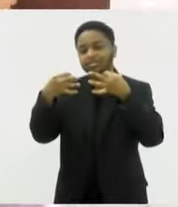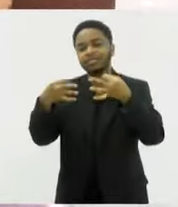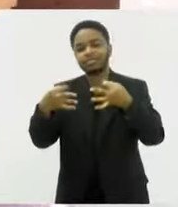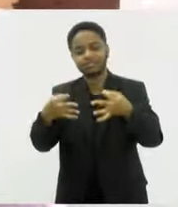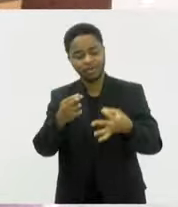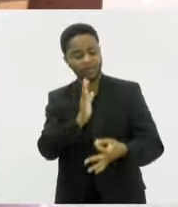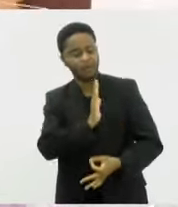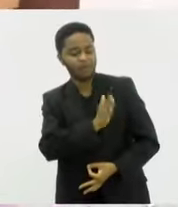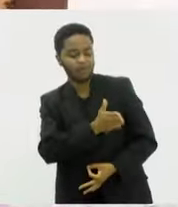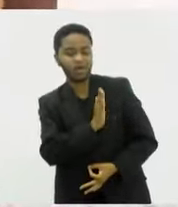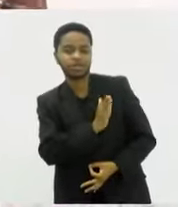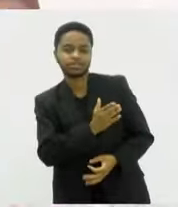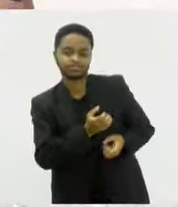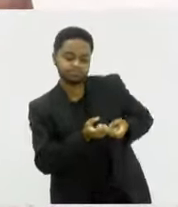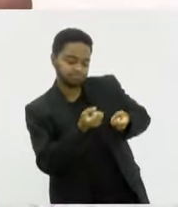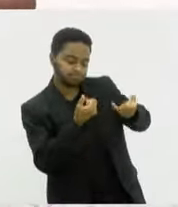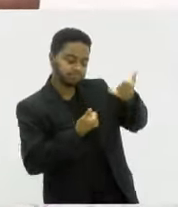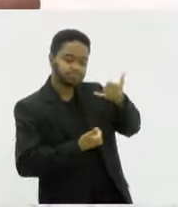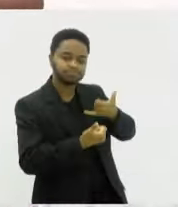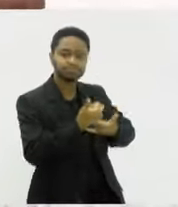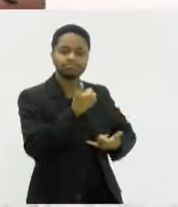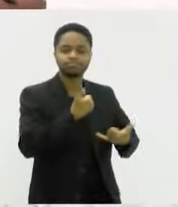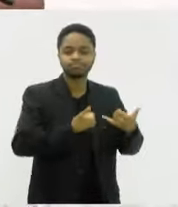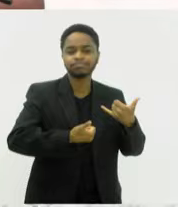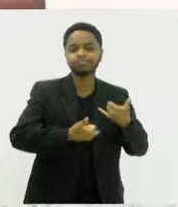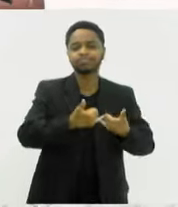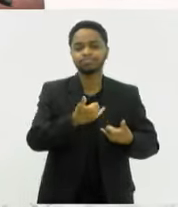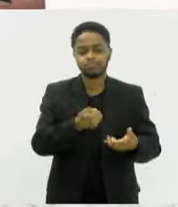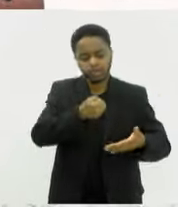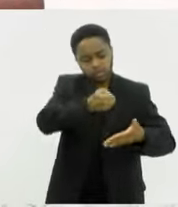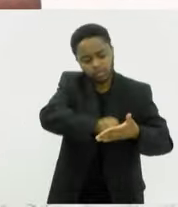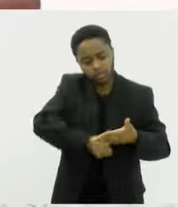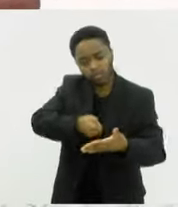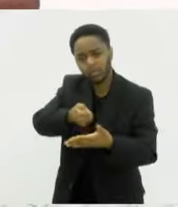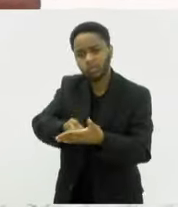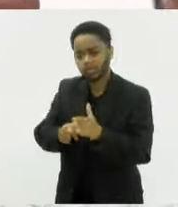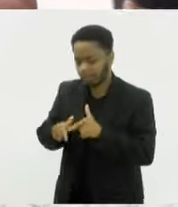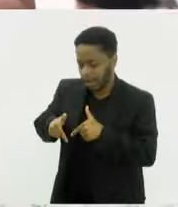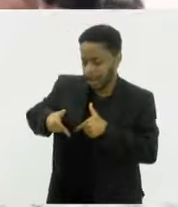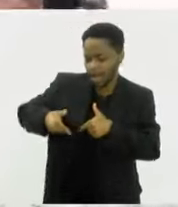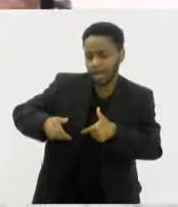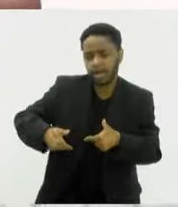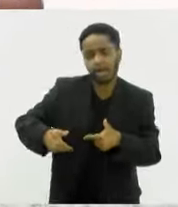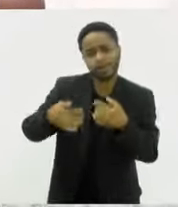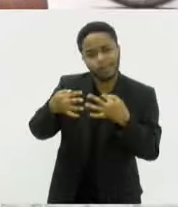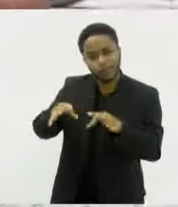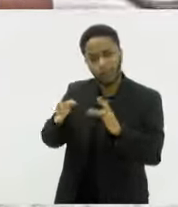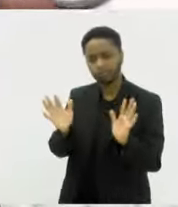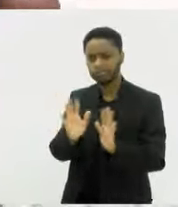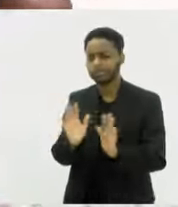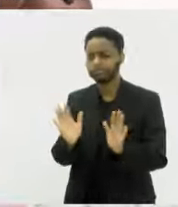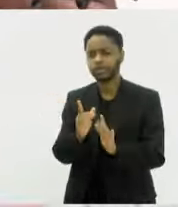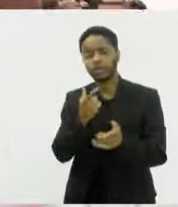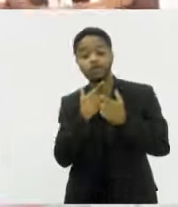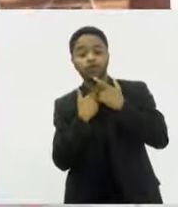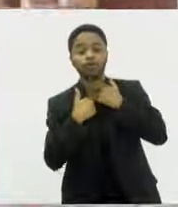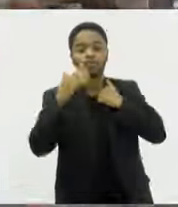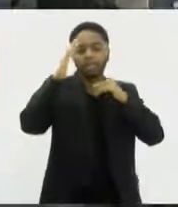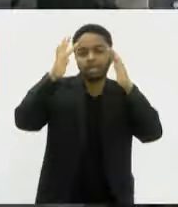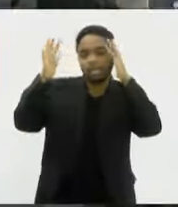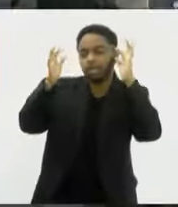o coração me diz Pra lutar sem me ferir Desejar sem me iludir